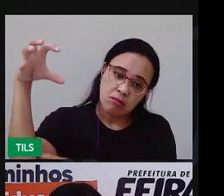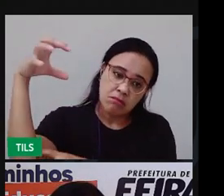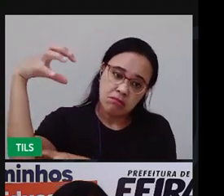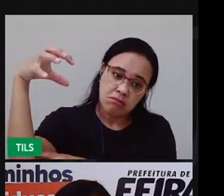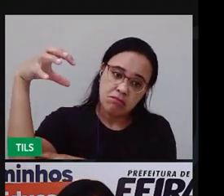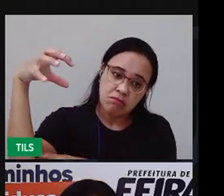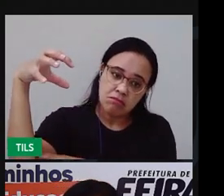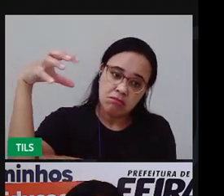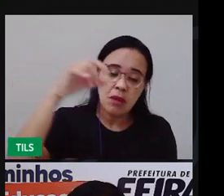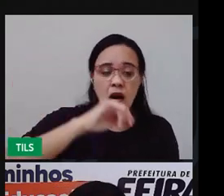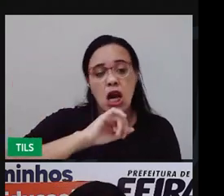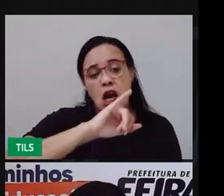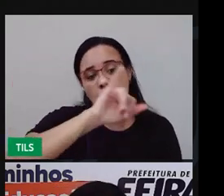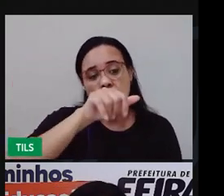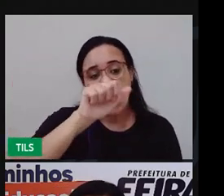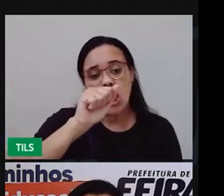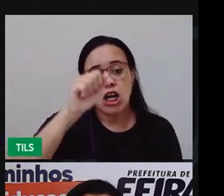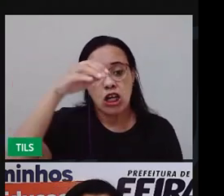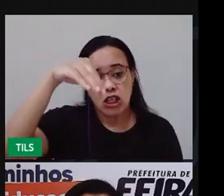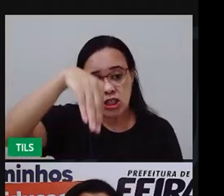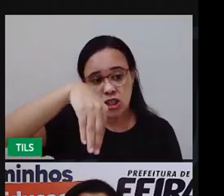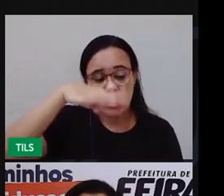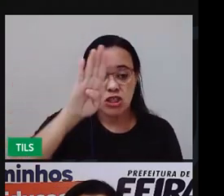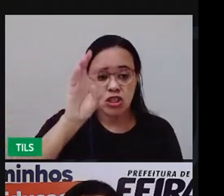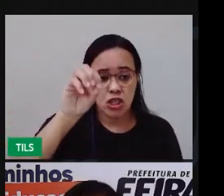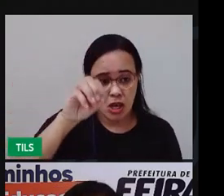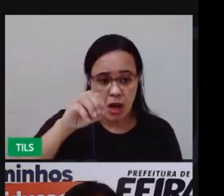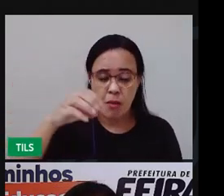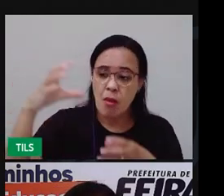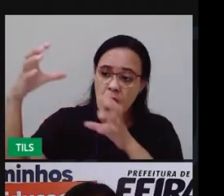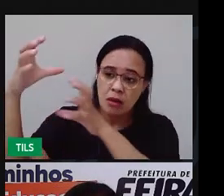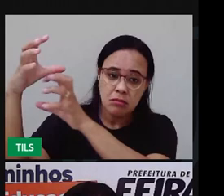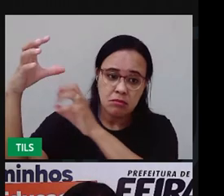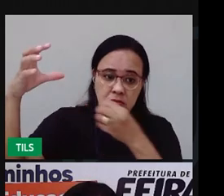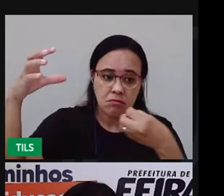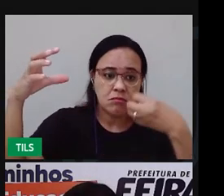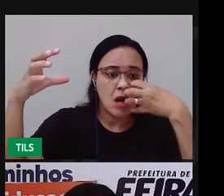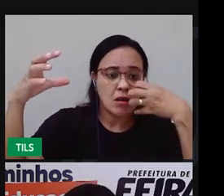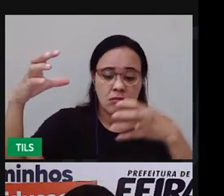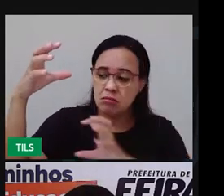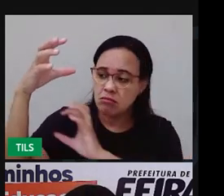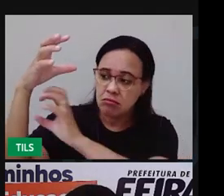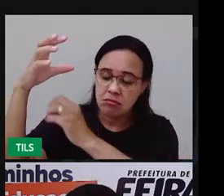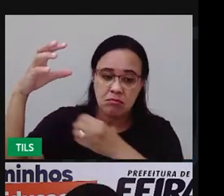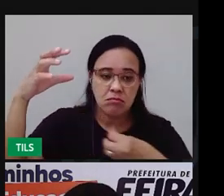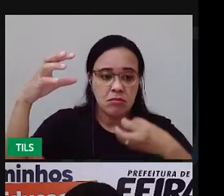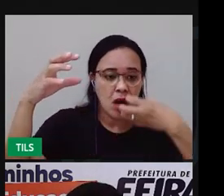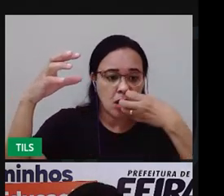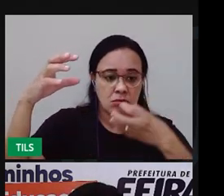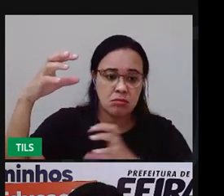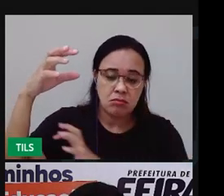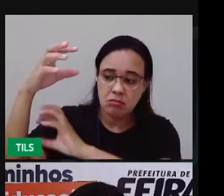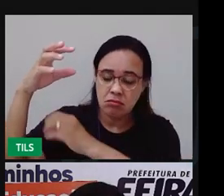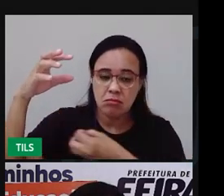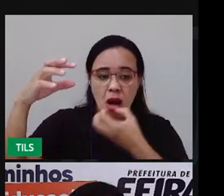alguns para consumir. João já consumiu três jambos.